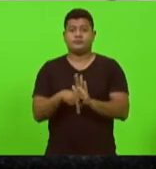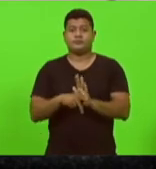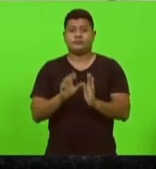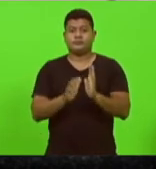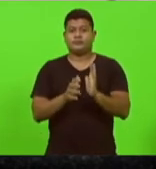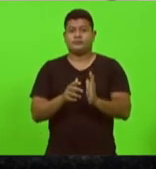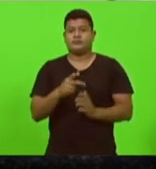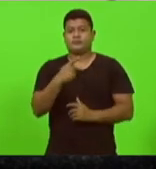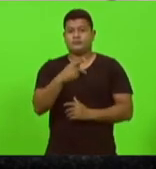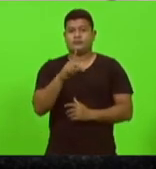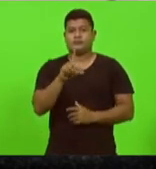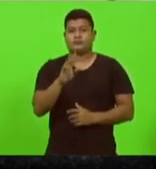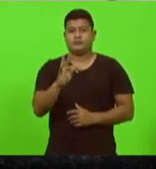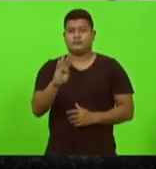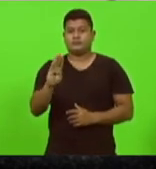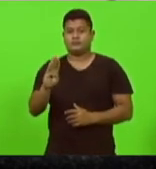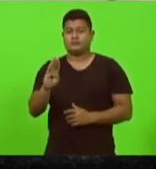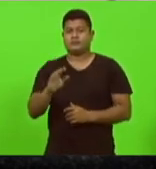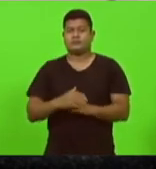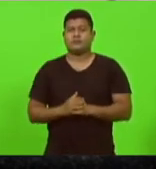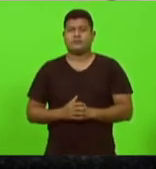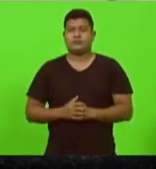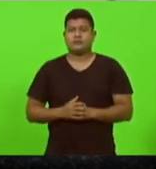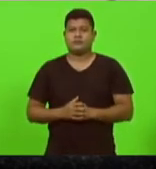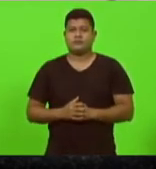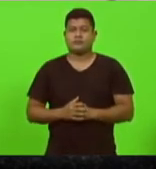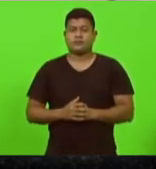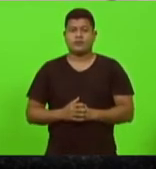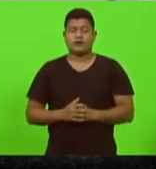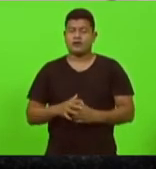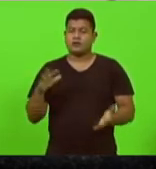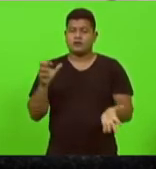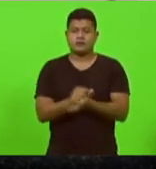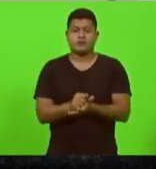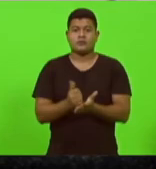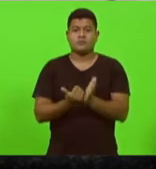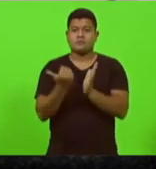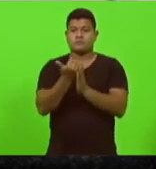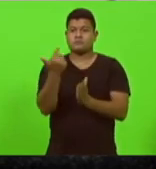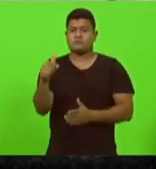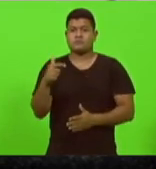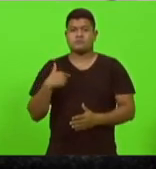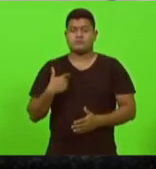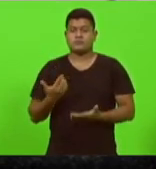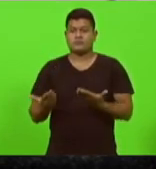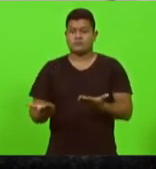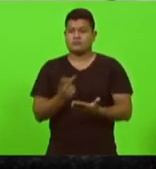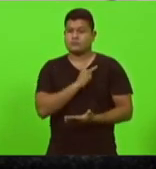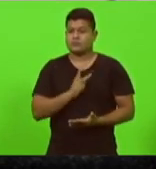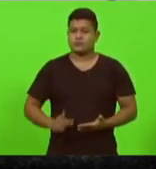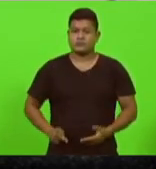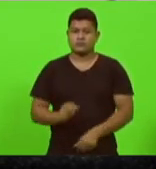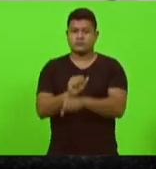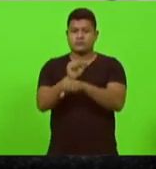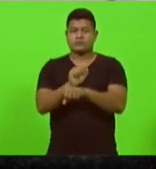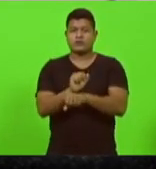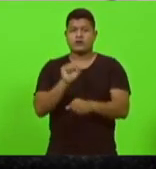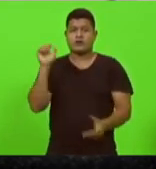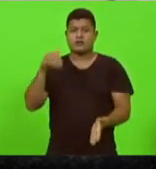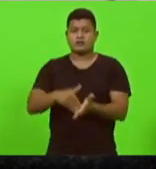PTB não havendo oradores inscritos essa presidência suspende a sessão